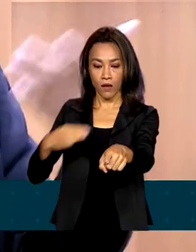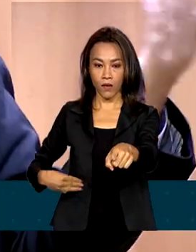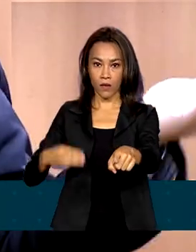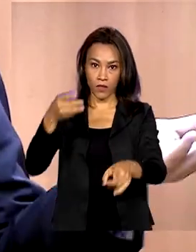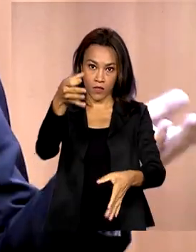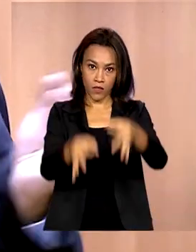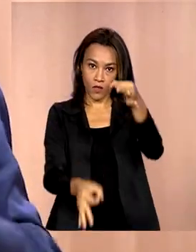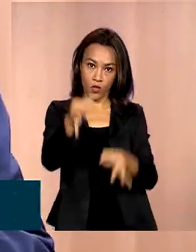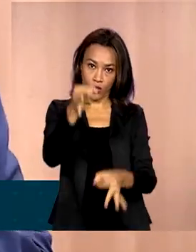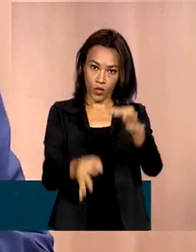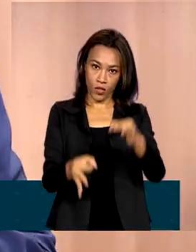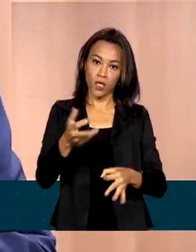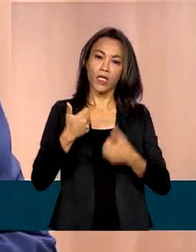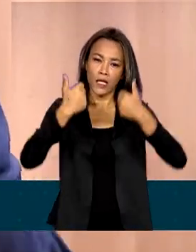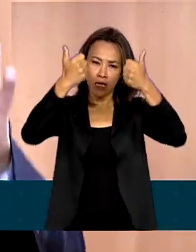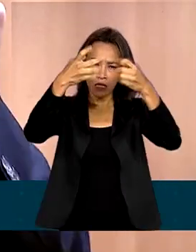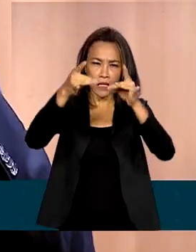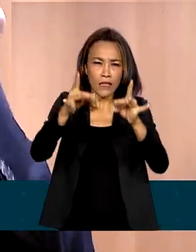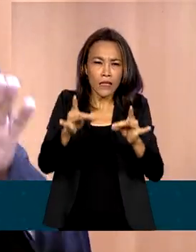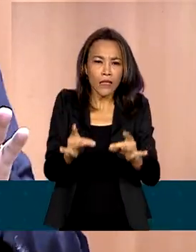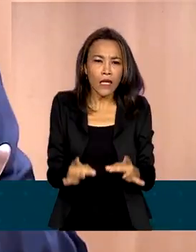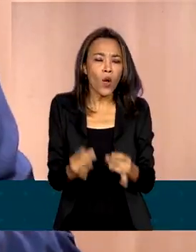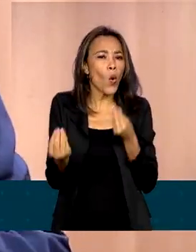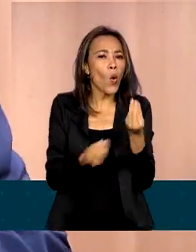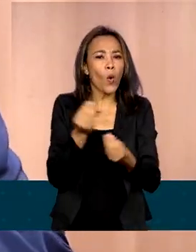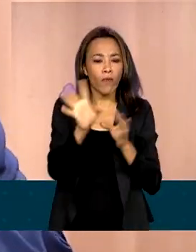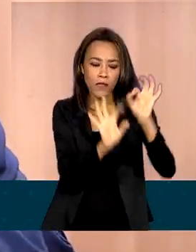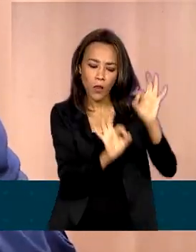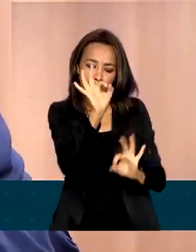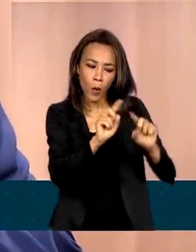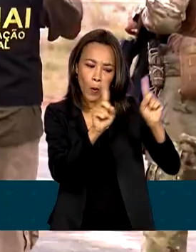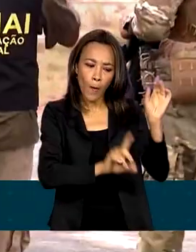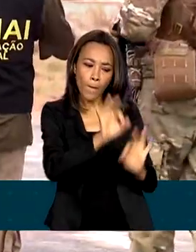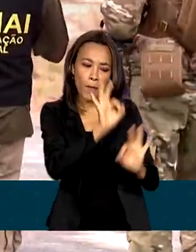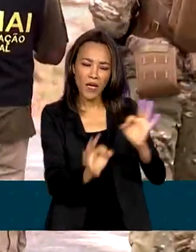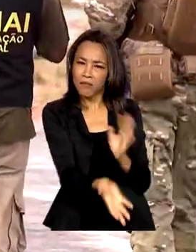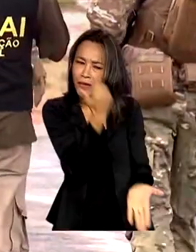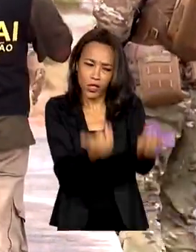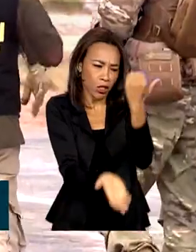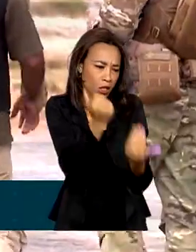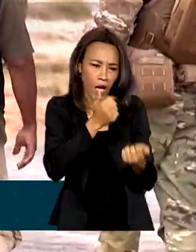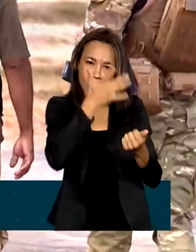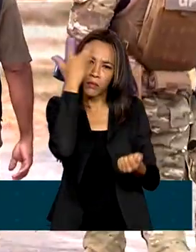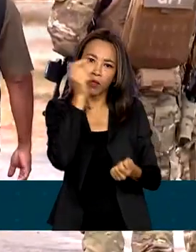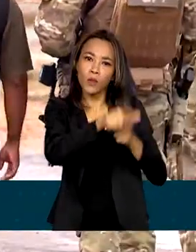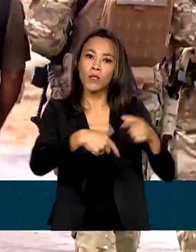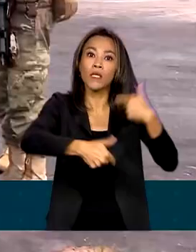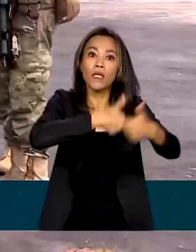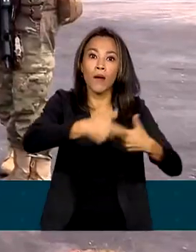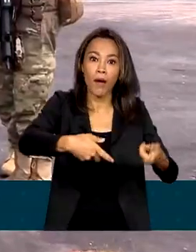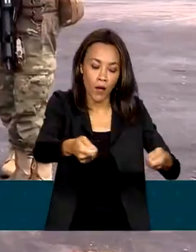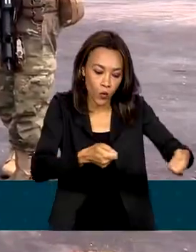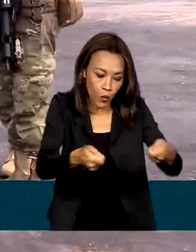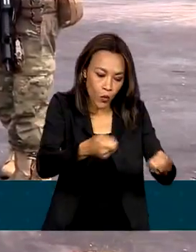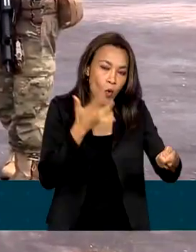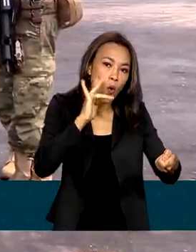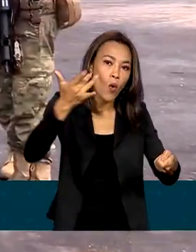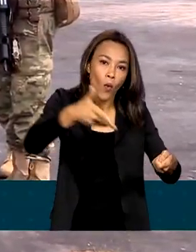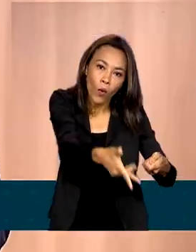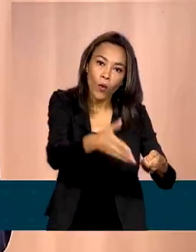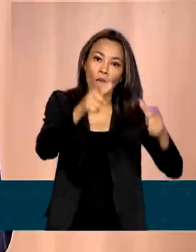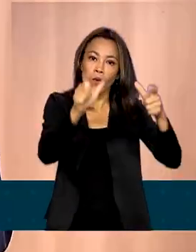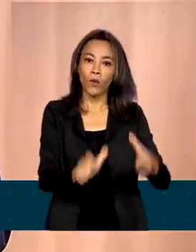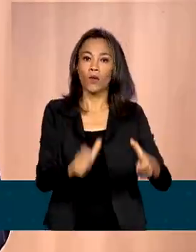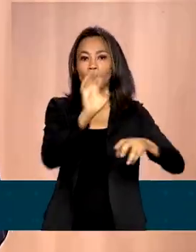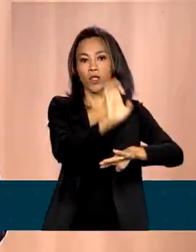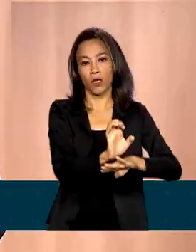Flávio Dino, detalhou as duas fases do plano de retirada dos garimpeiros e determinou a ampliação das forças de segurança em Roraima.